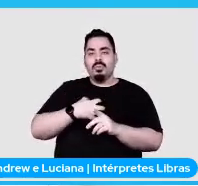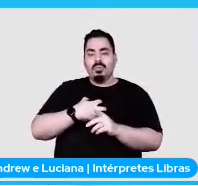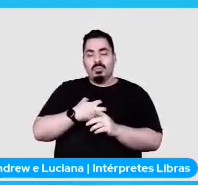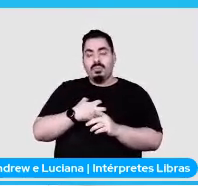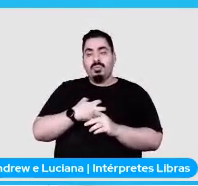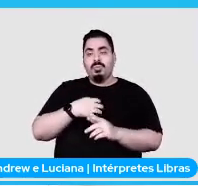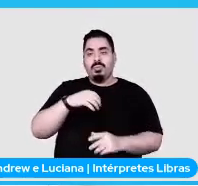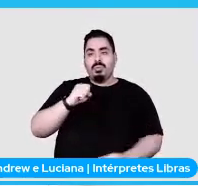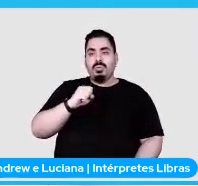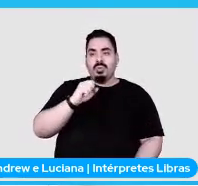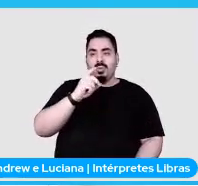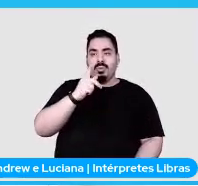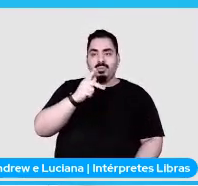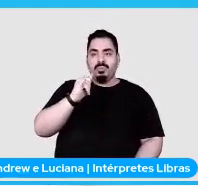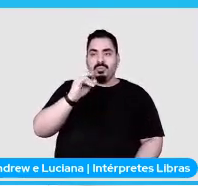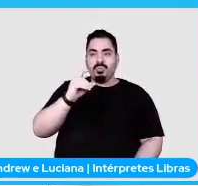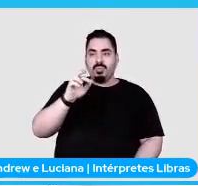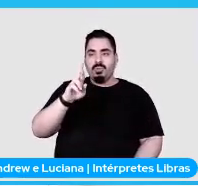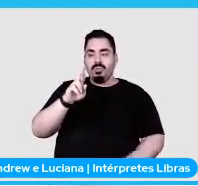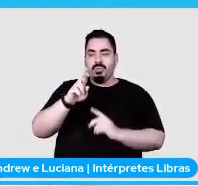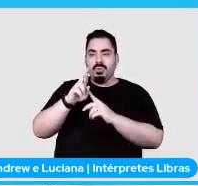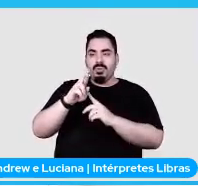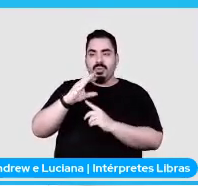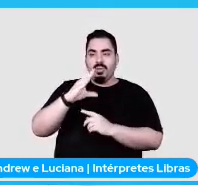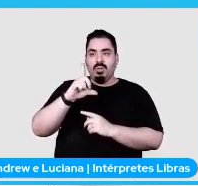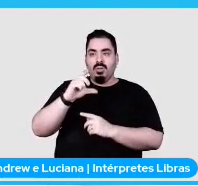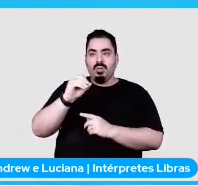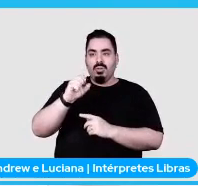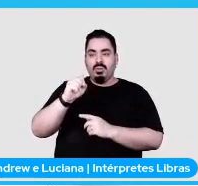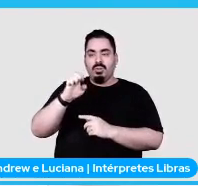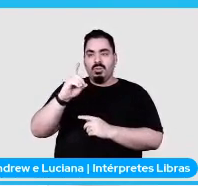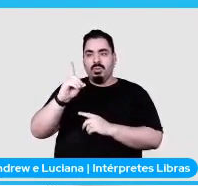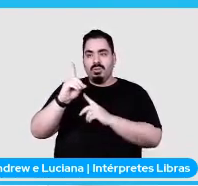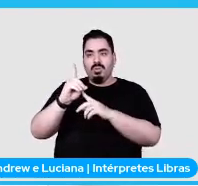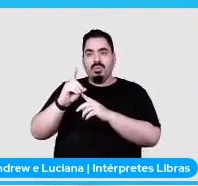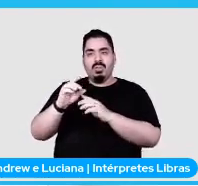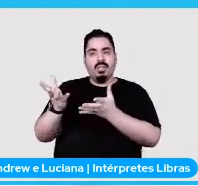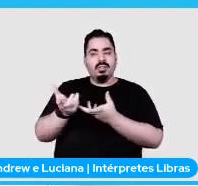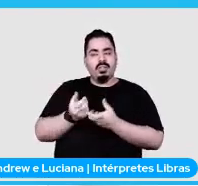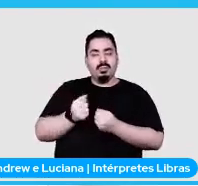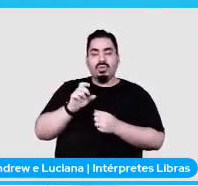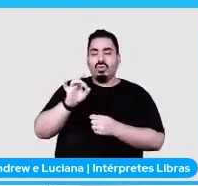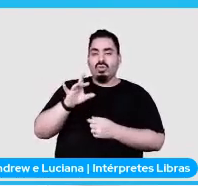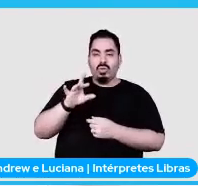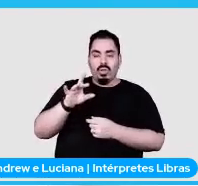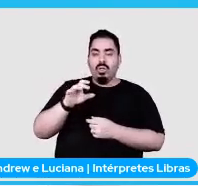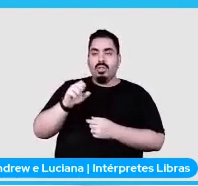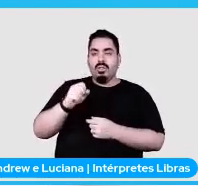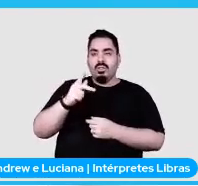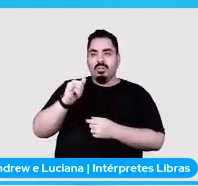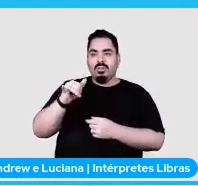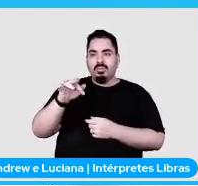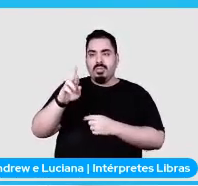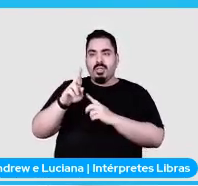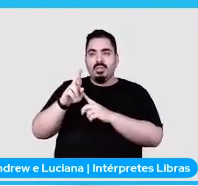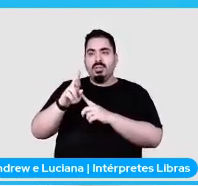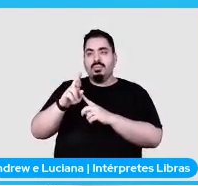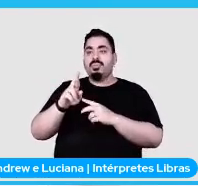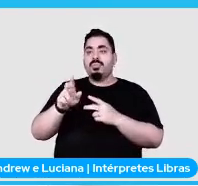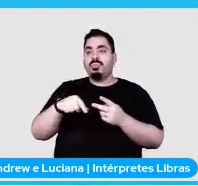e spider-open, eles recebem só a spider. O item-dropped e o item-scrapped, eles recebem a spider em um item.